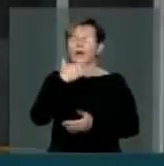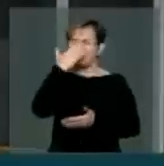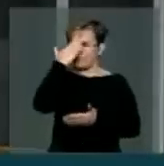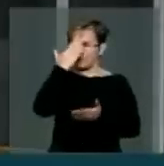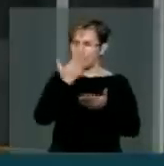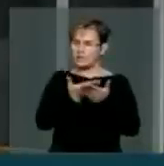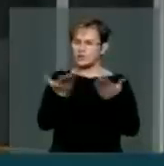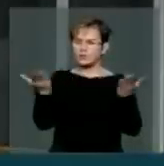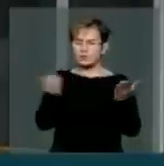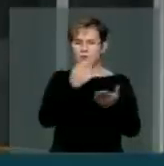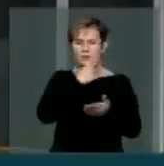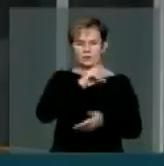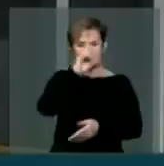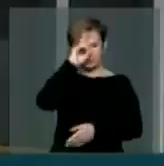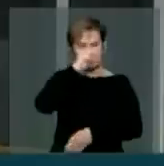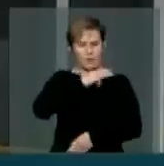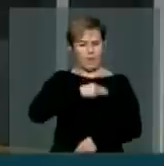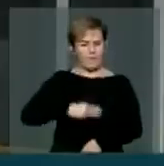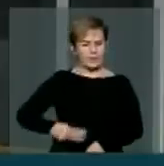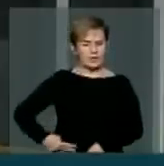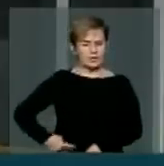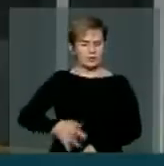da Saúde diga sim